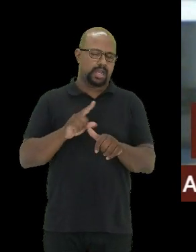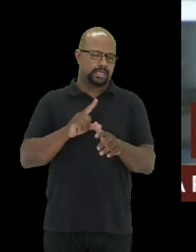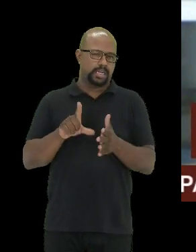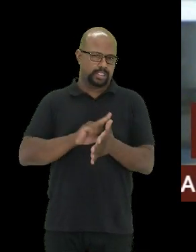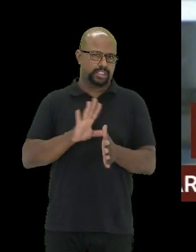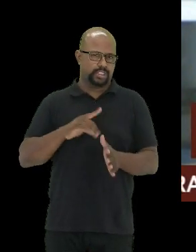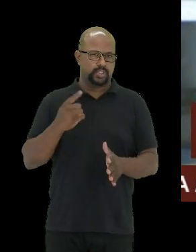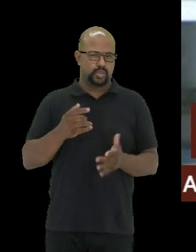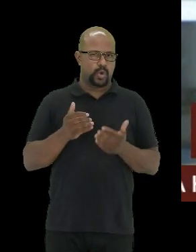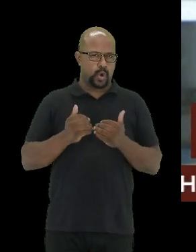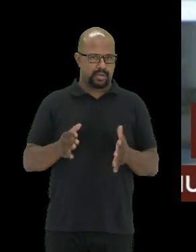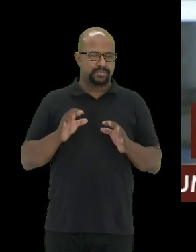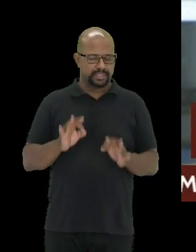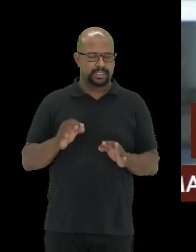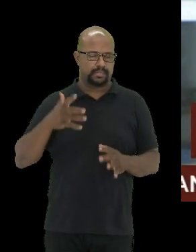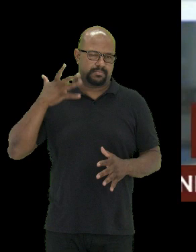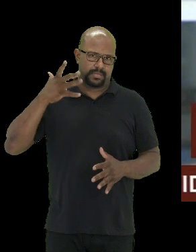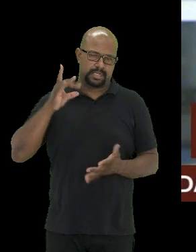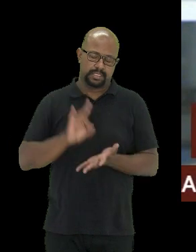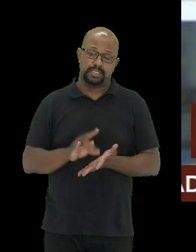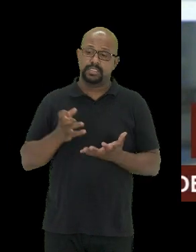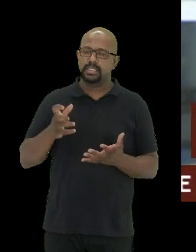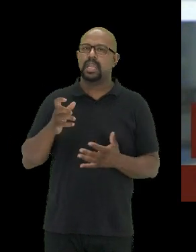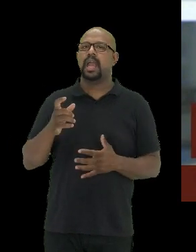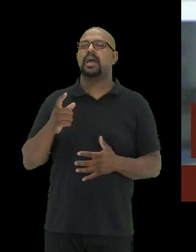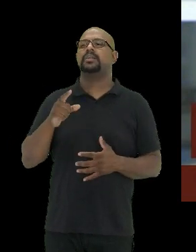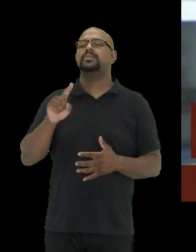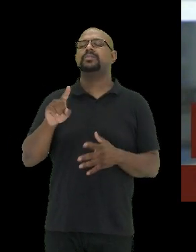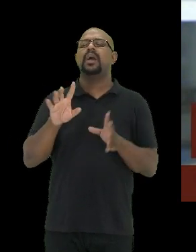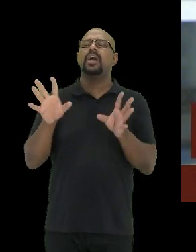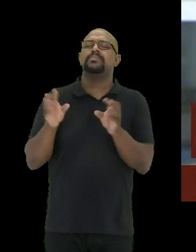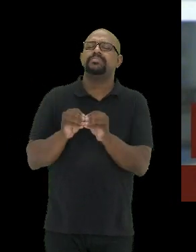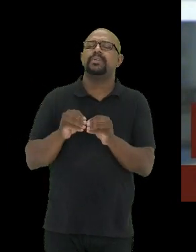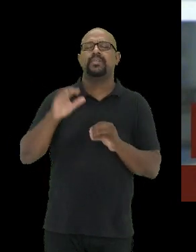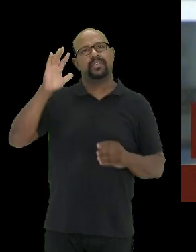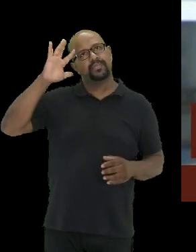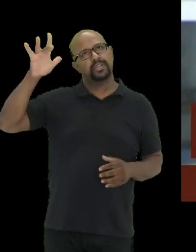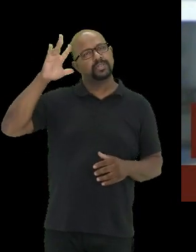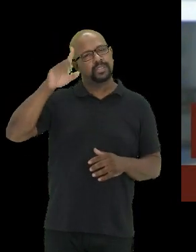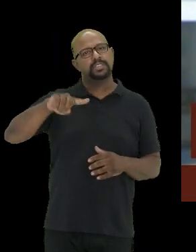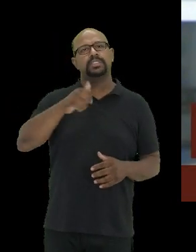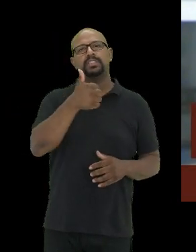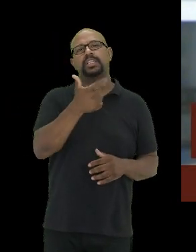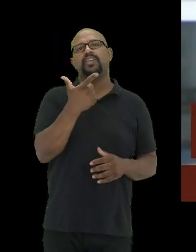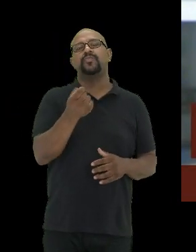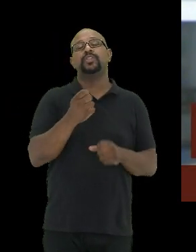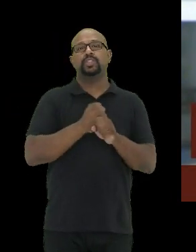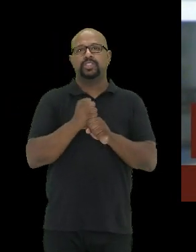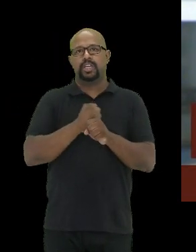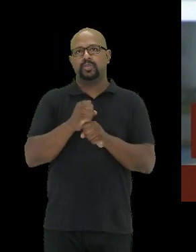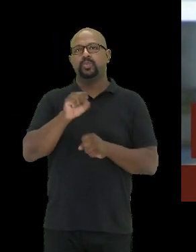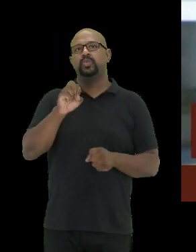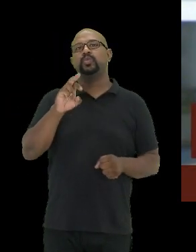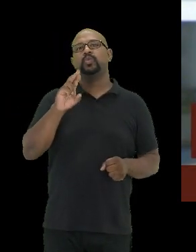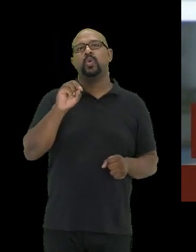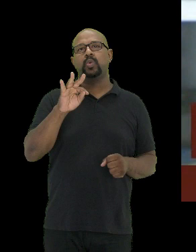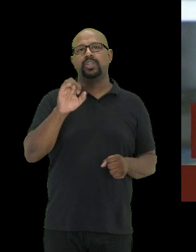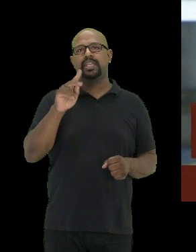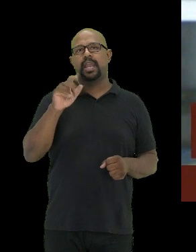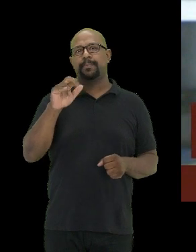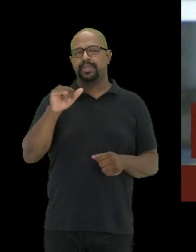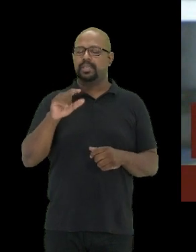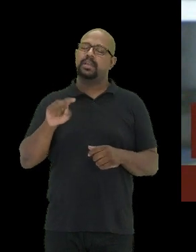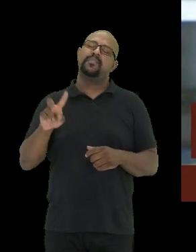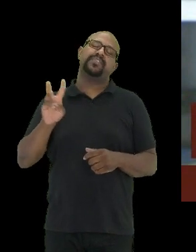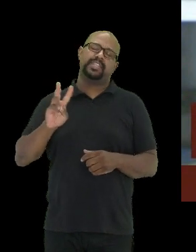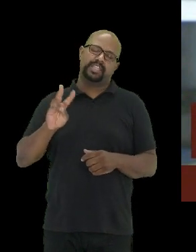a palestrante, quero fazer, assim, breves reflexões nesses 120 anos de soroterapia de Vital Brasil